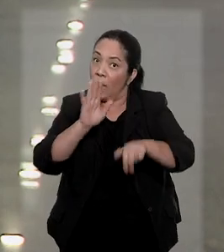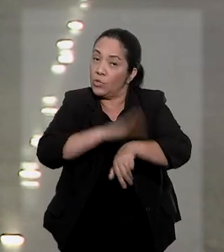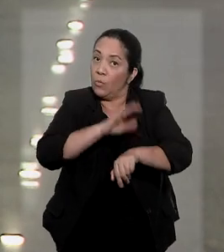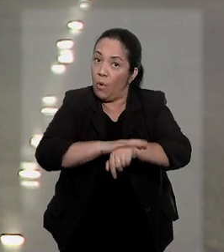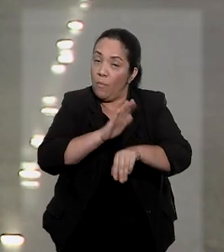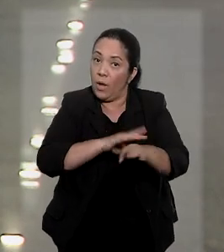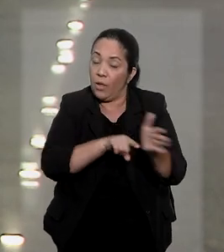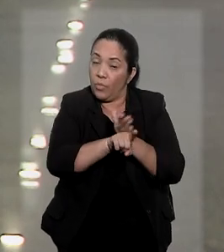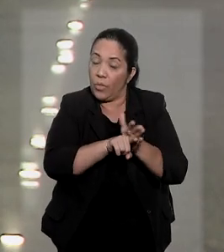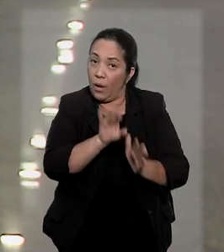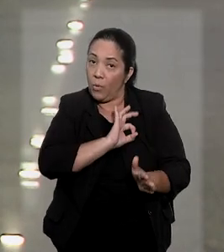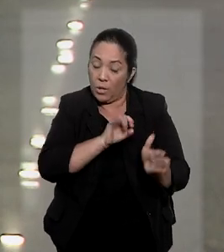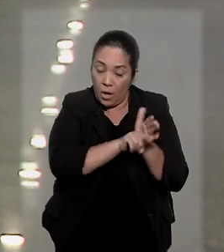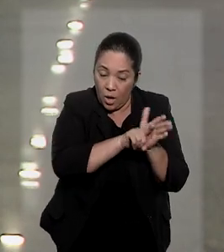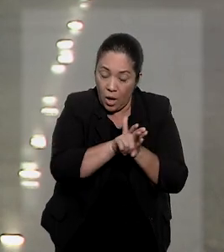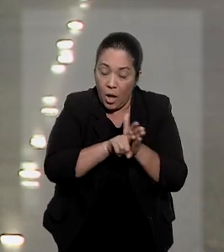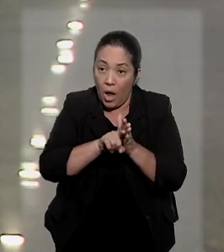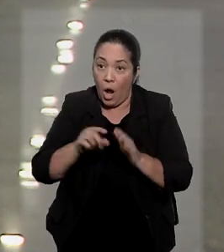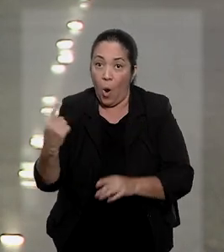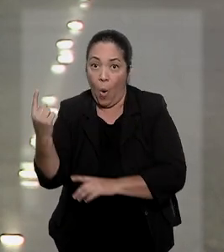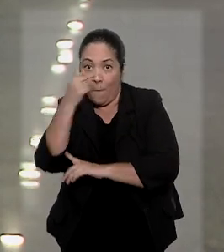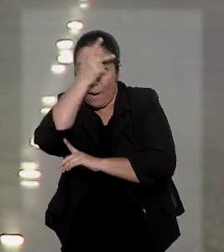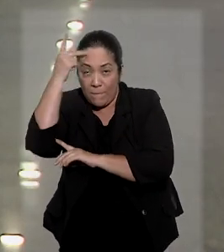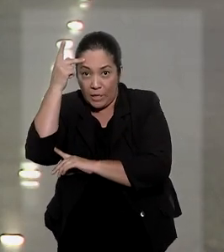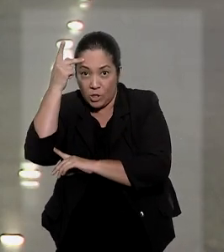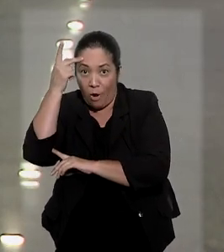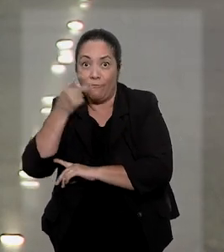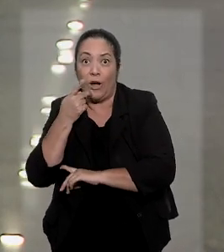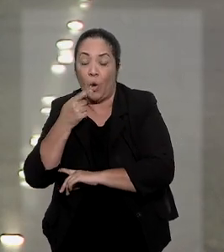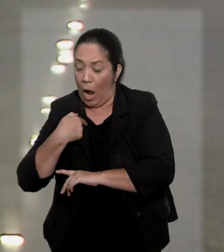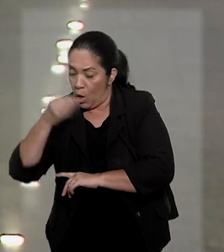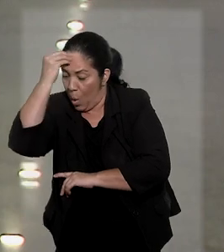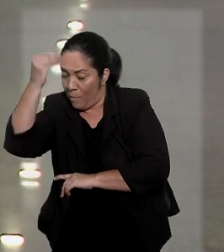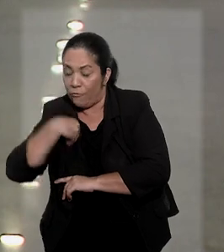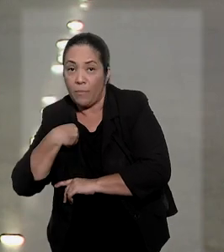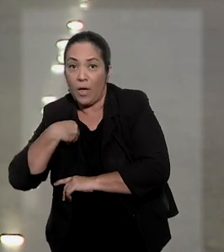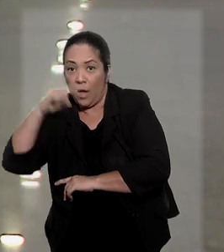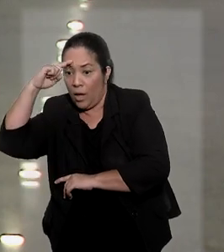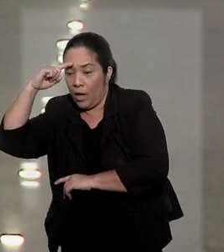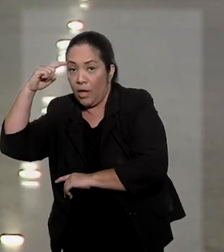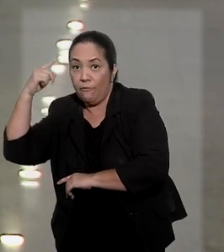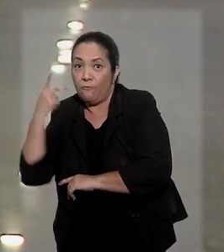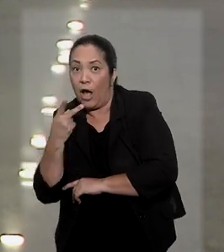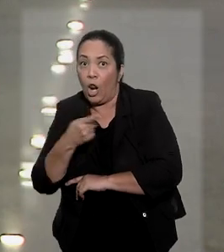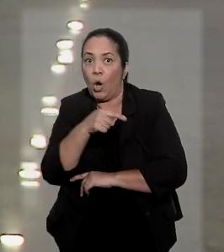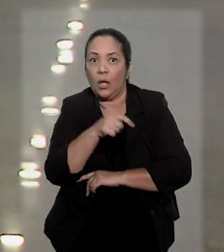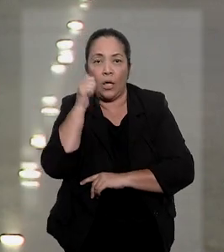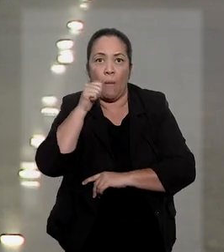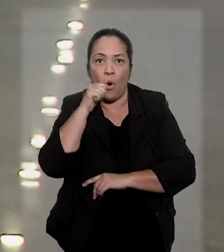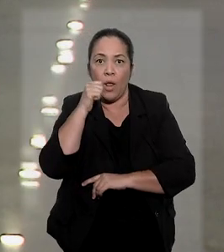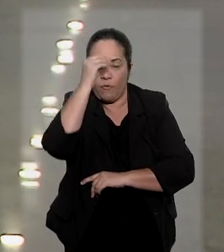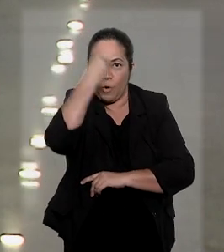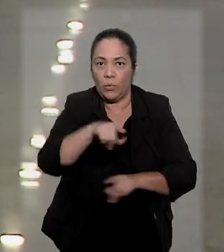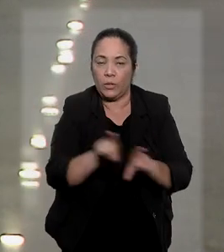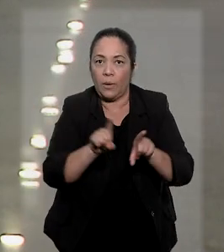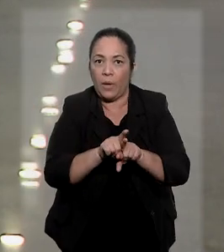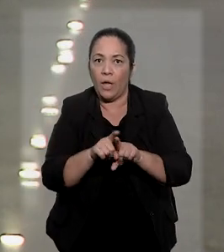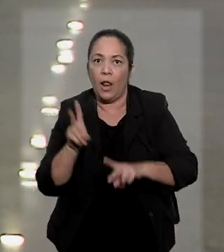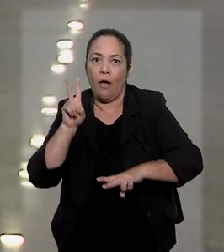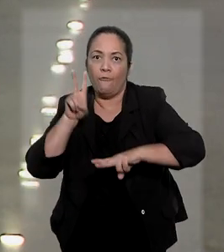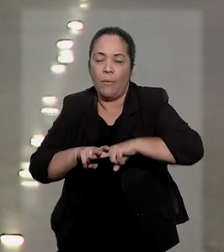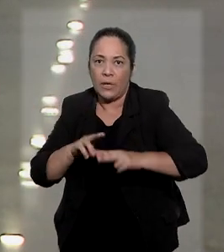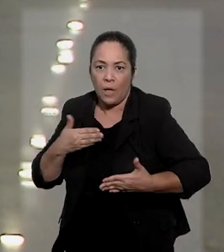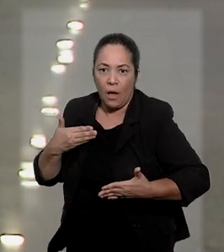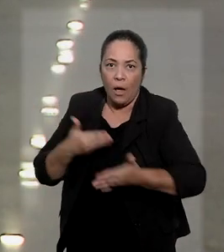inquérito policial, um dos autores do crime confessou e apontou o envolvimento da mulher como coautora. Ela foi presa em flagrante em